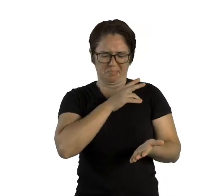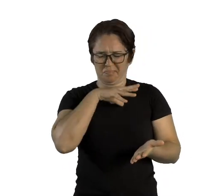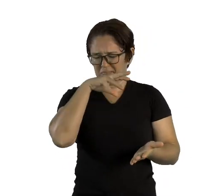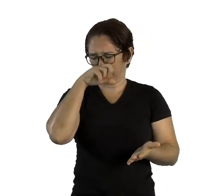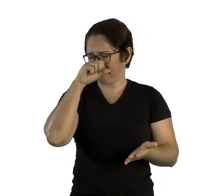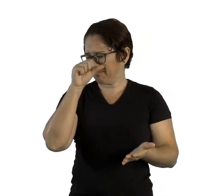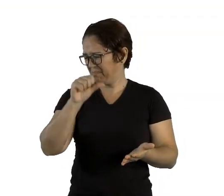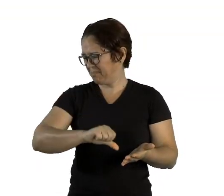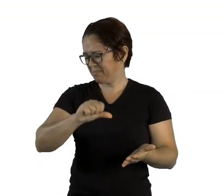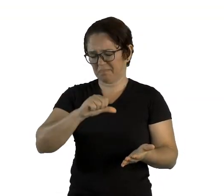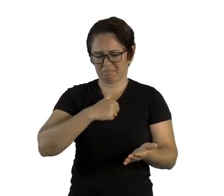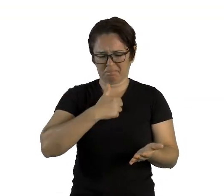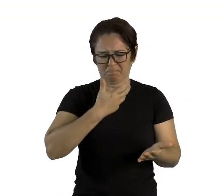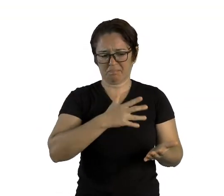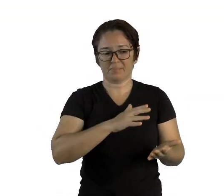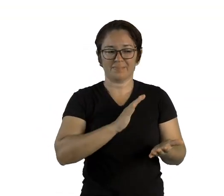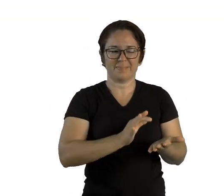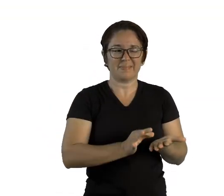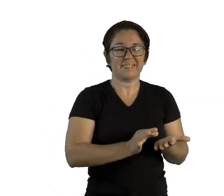danado.